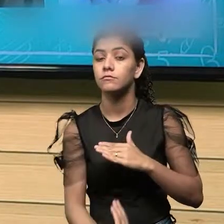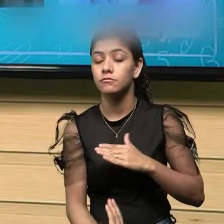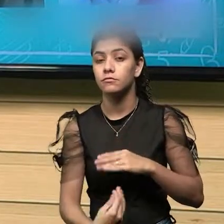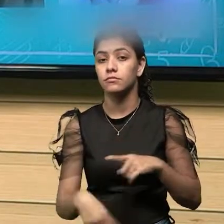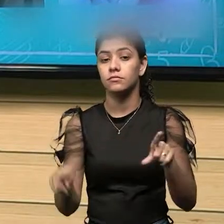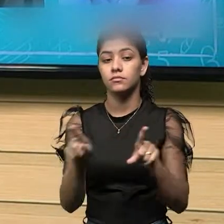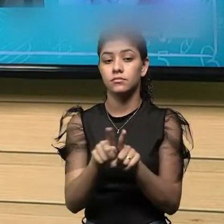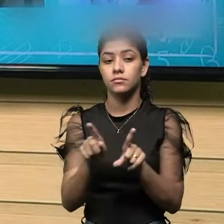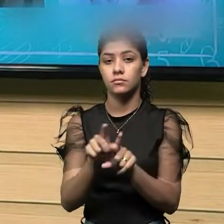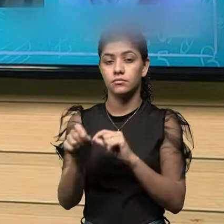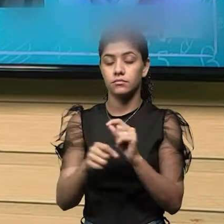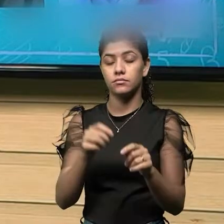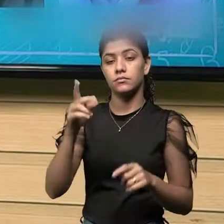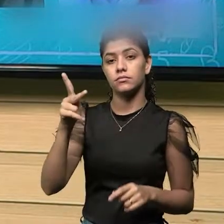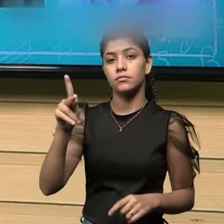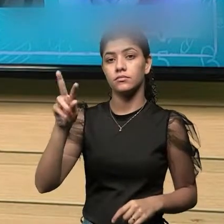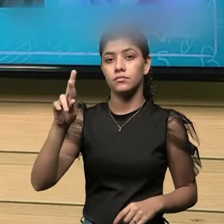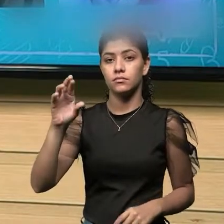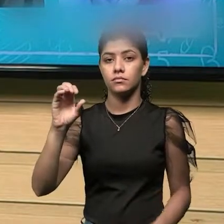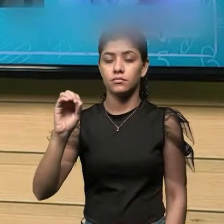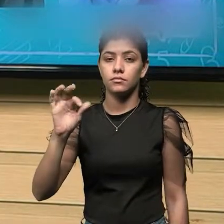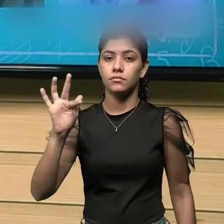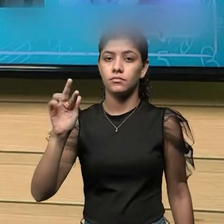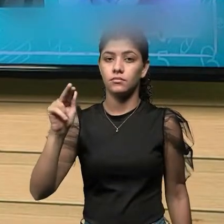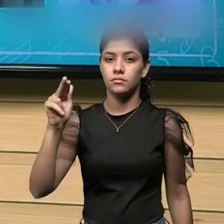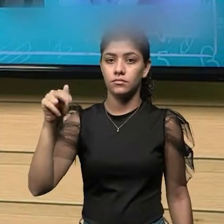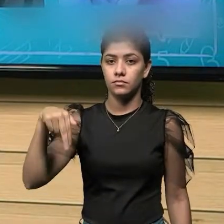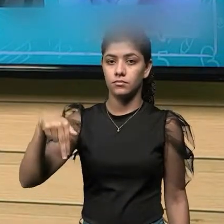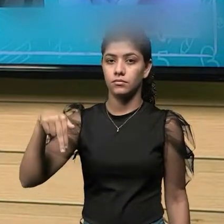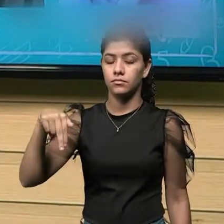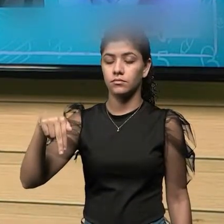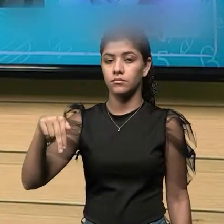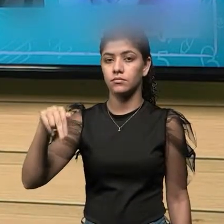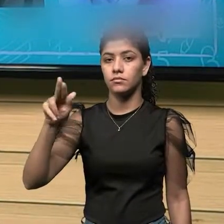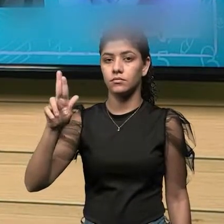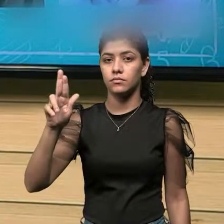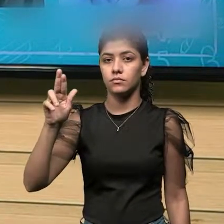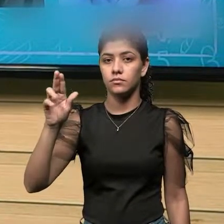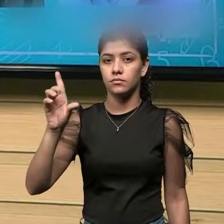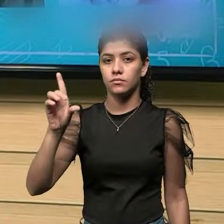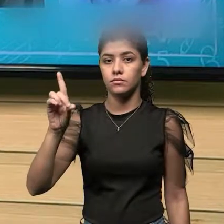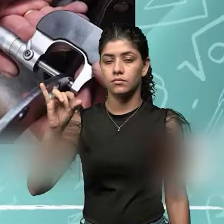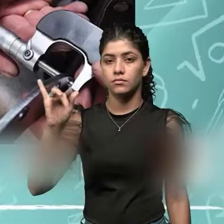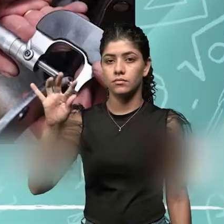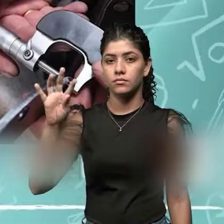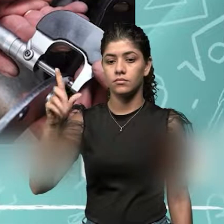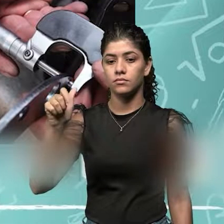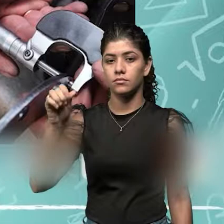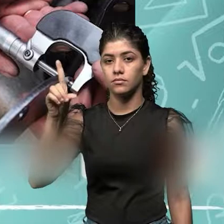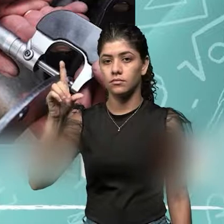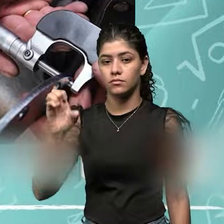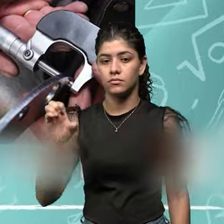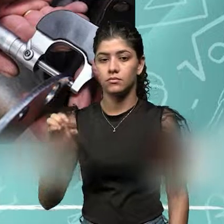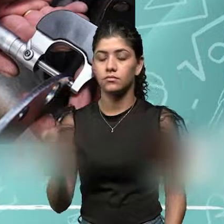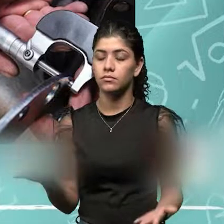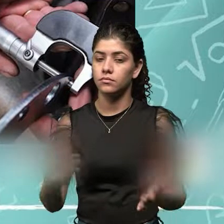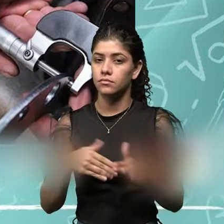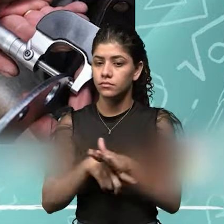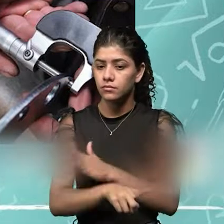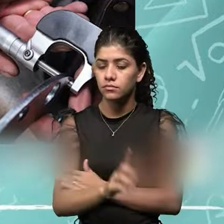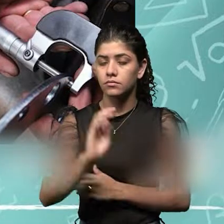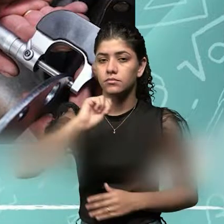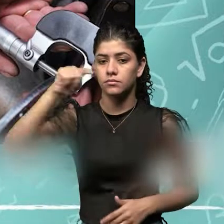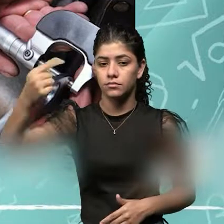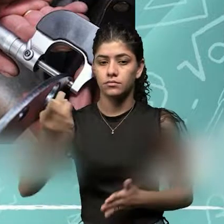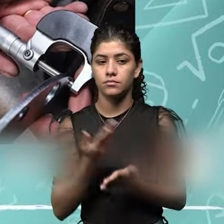e ainda de profundidade. Nós vamos nos aprofundar nesse conhecimento nas próximas aulas. O micrômetro